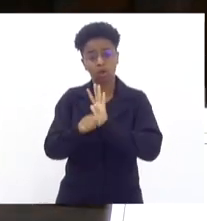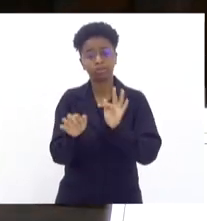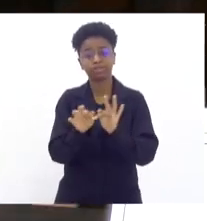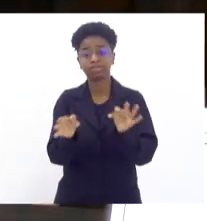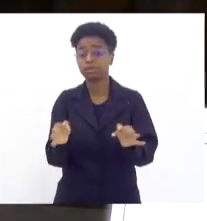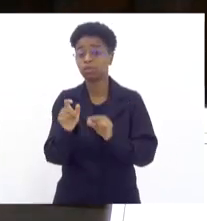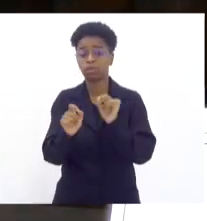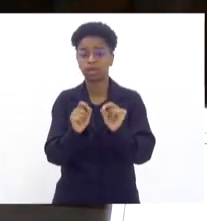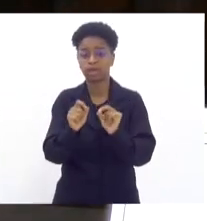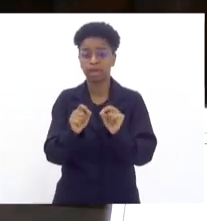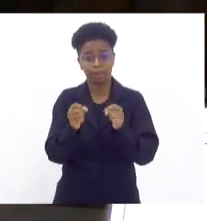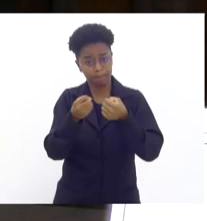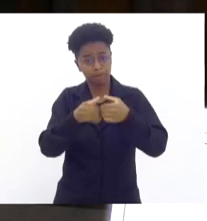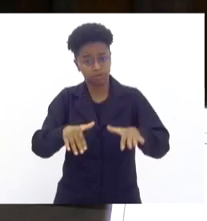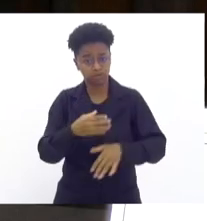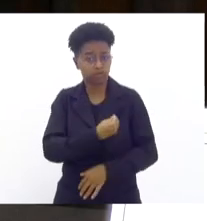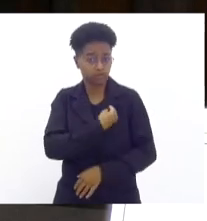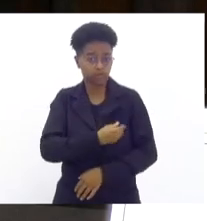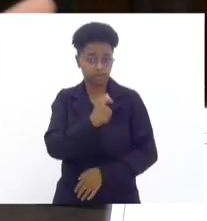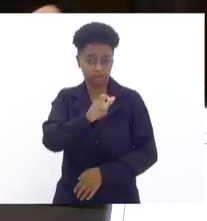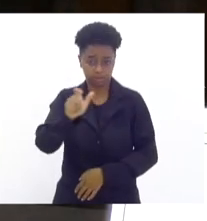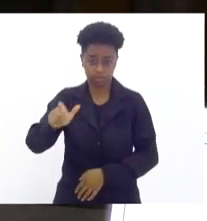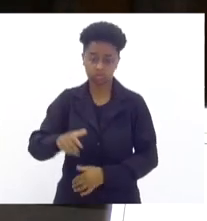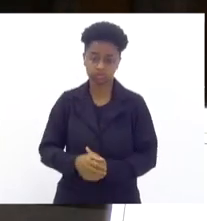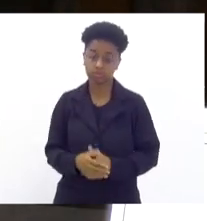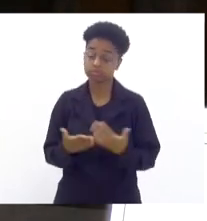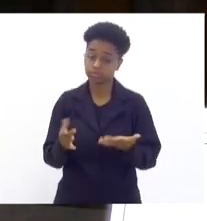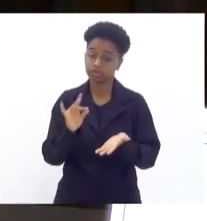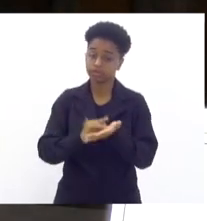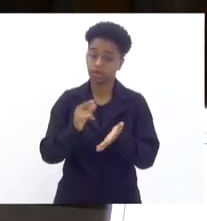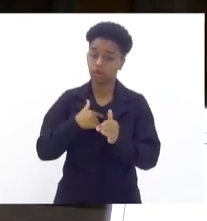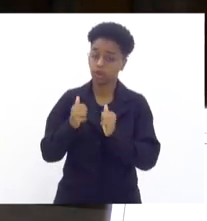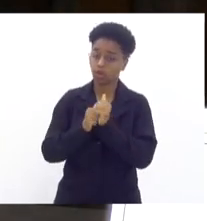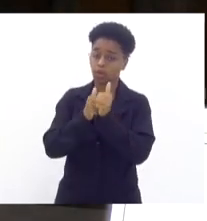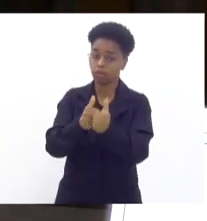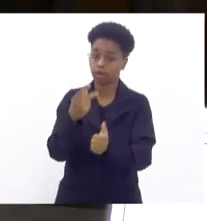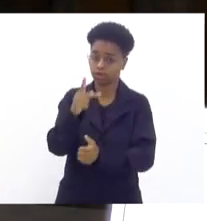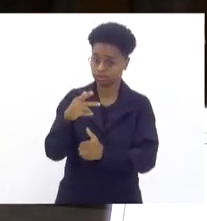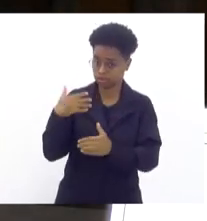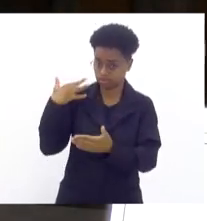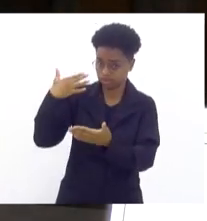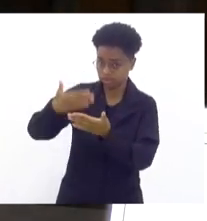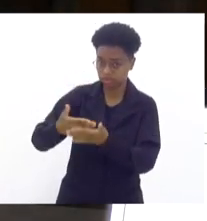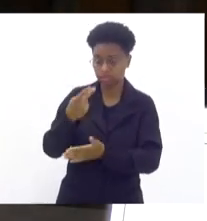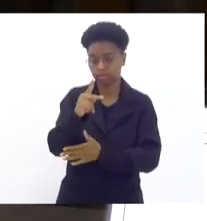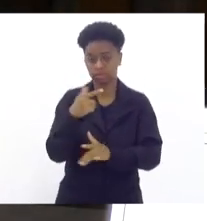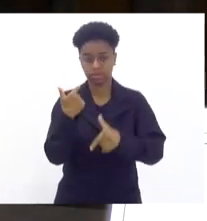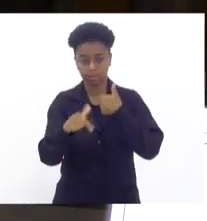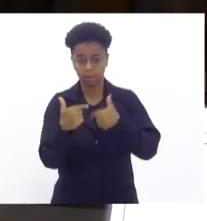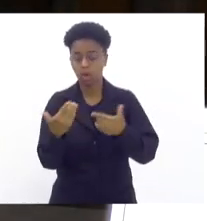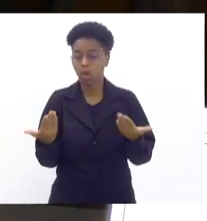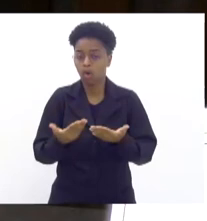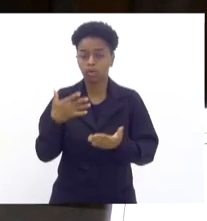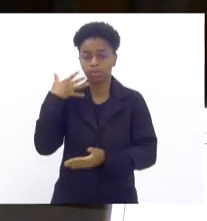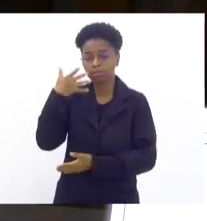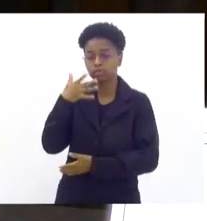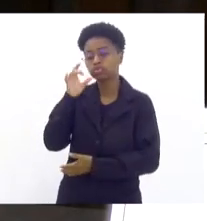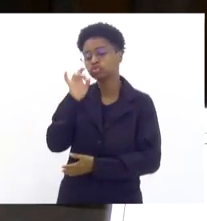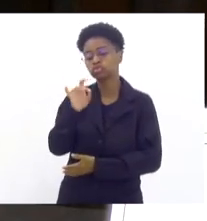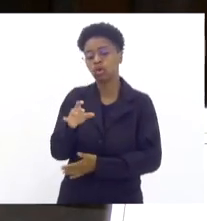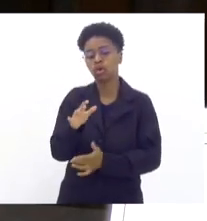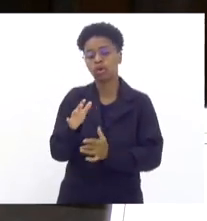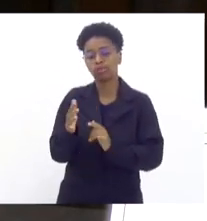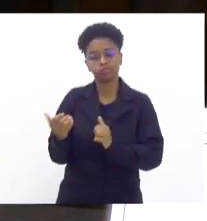que aflinde a vida das pessoas, de fato. Então, eu acompanho, de fato, sua trajetória e suas palavras hoje só referendam tudo que eu já tinha de